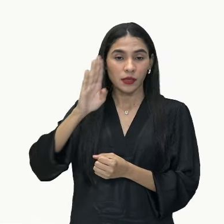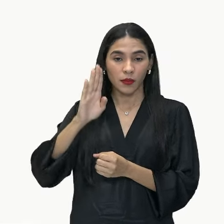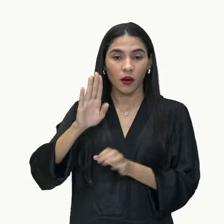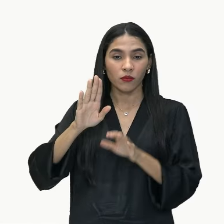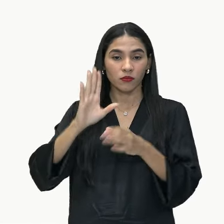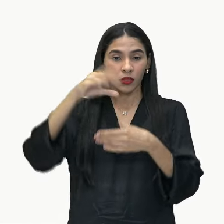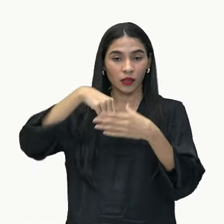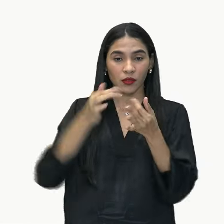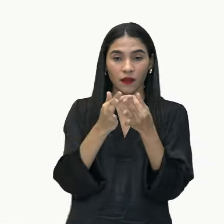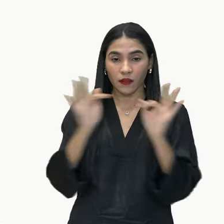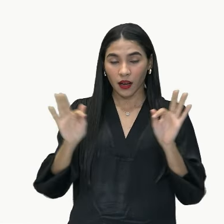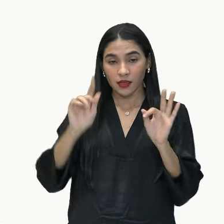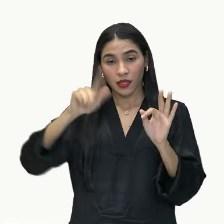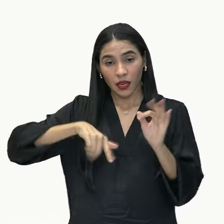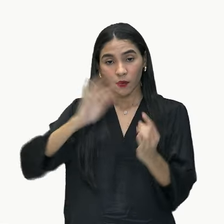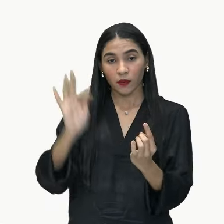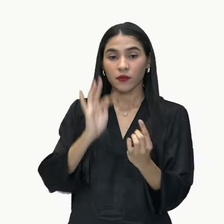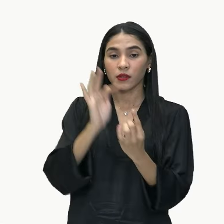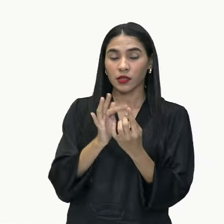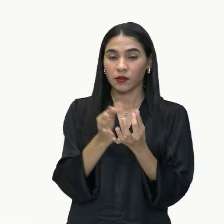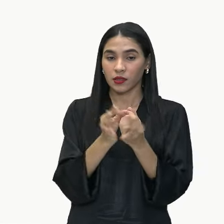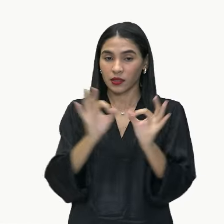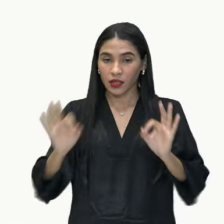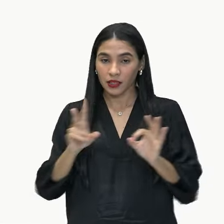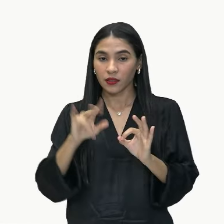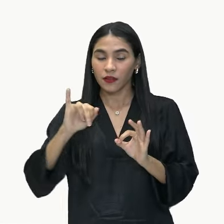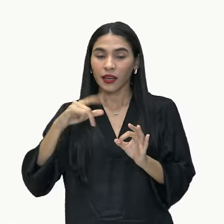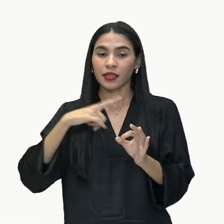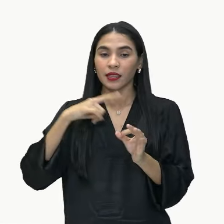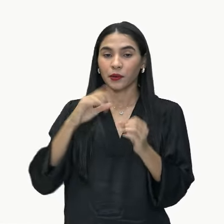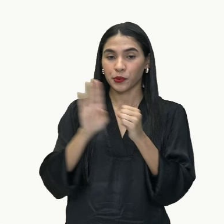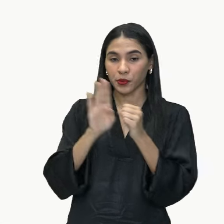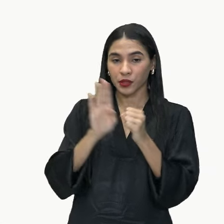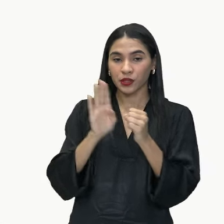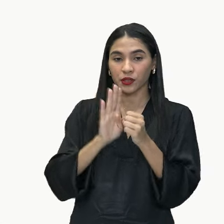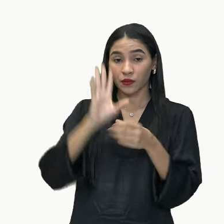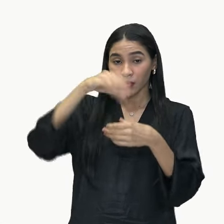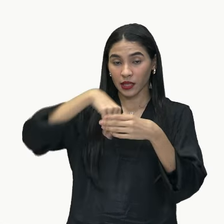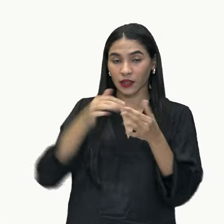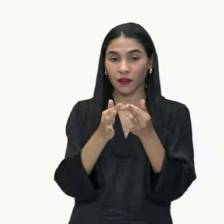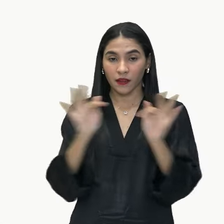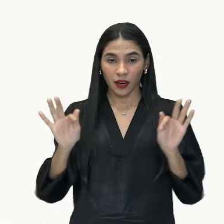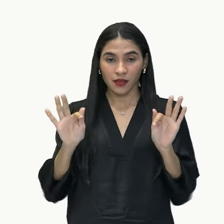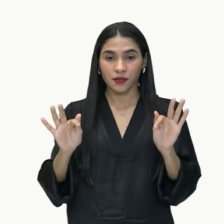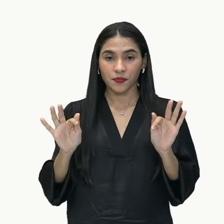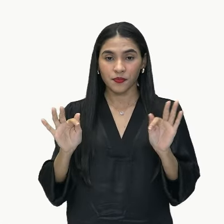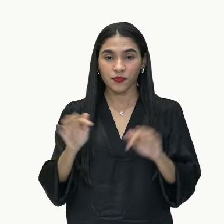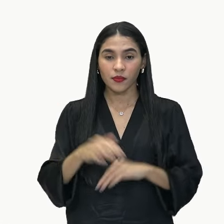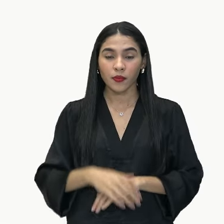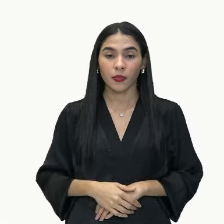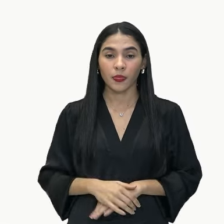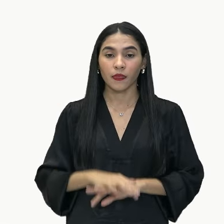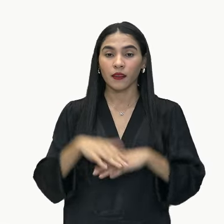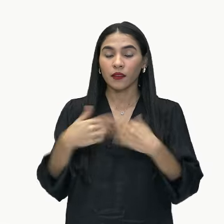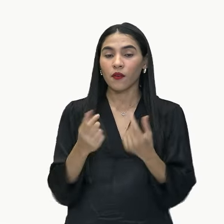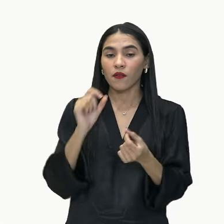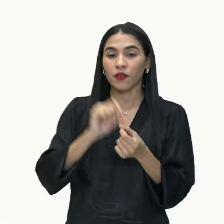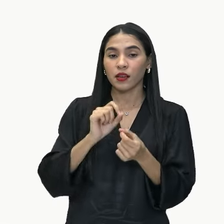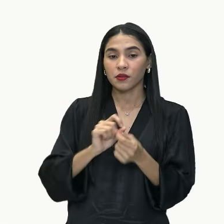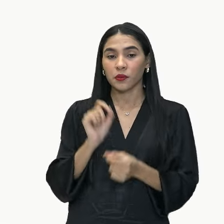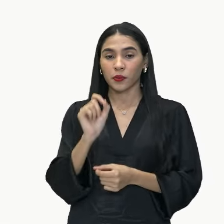então, uma função sintática que vai ter o substantivo como núcleo. E aí, isso faz o quê?